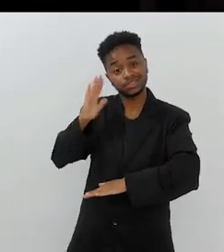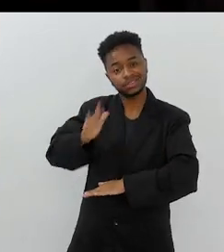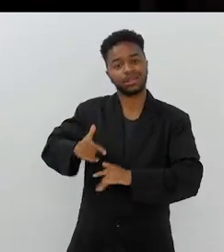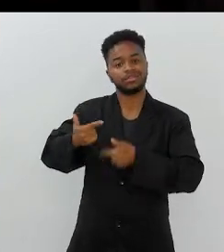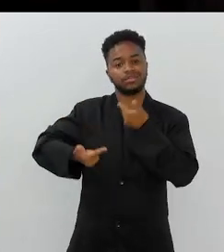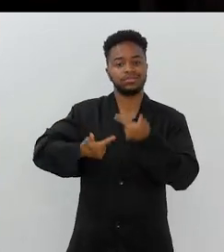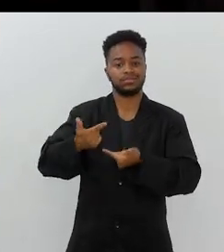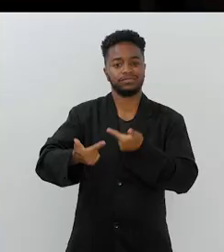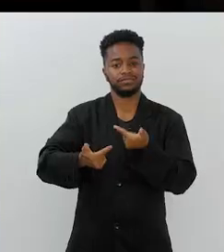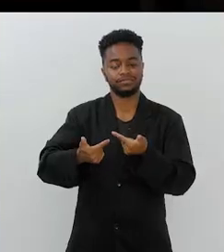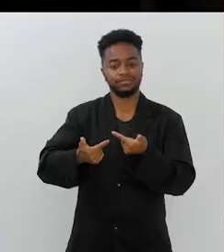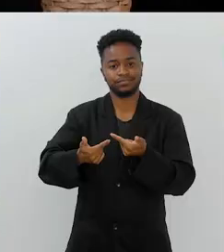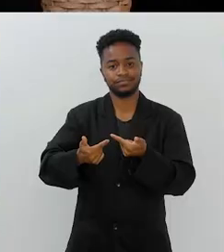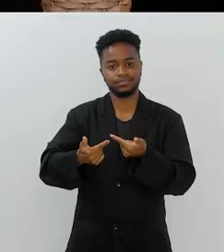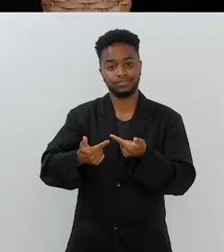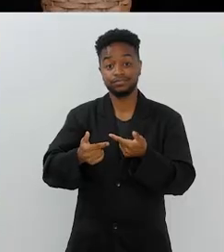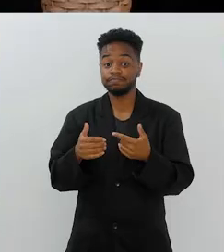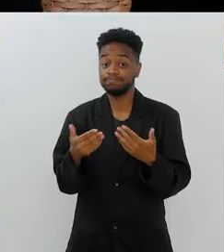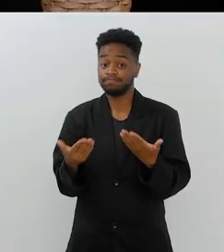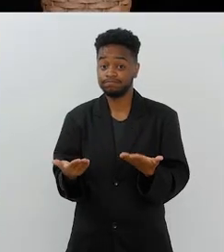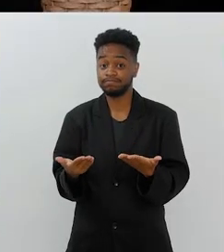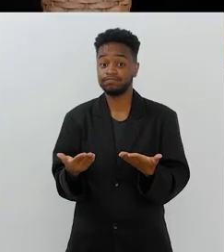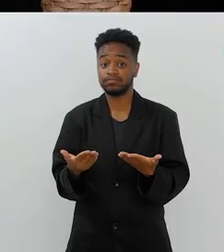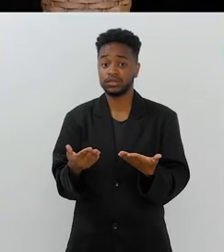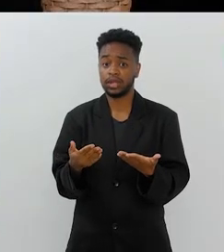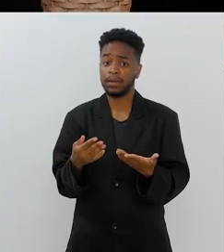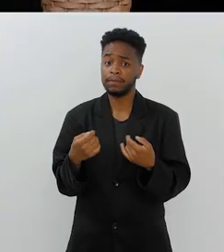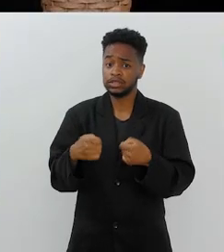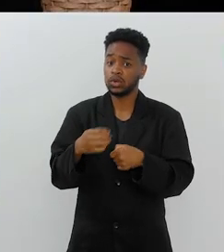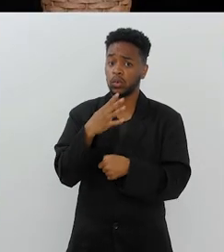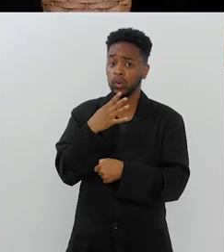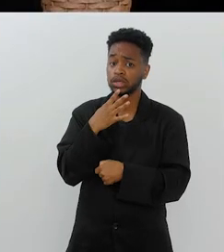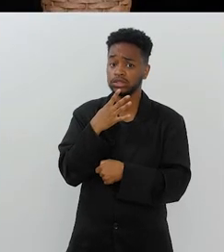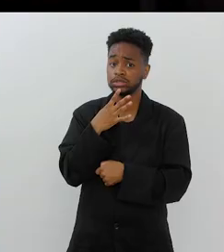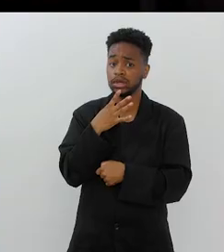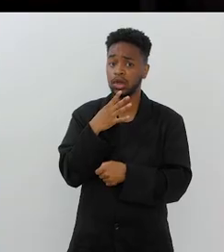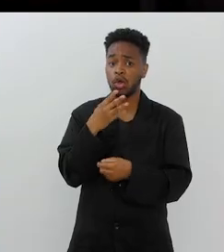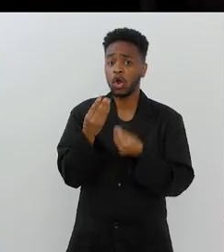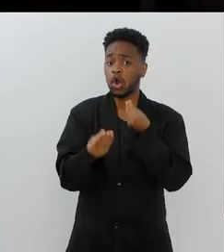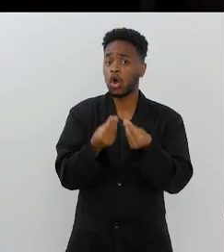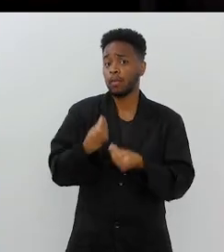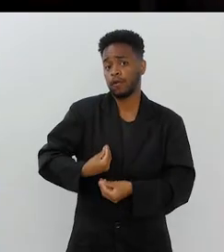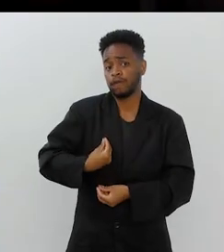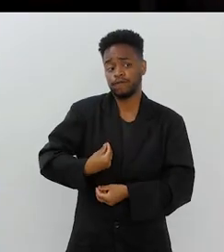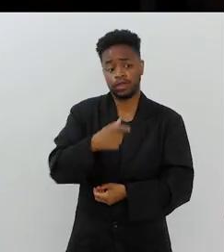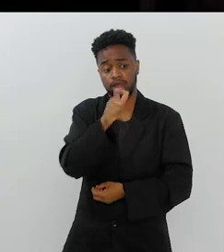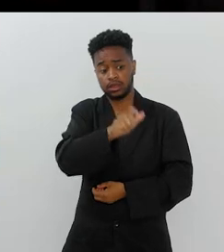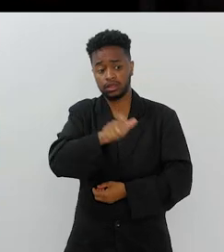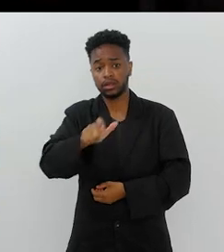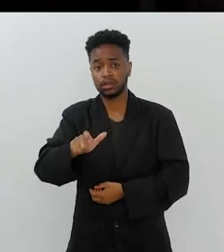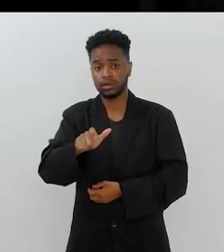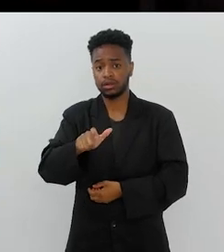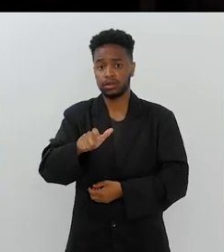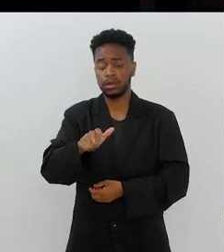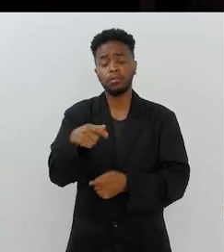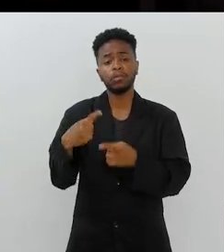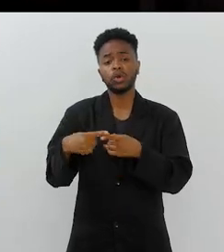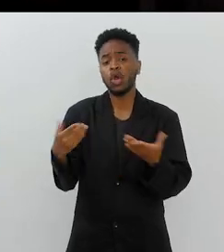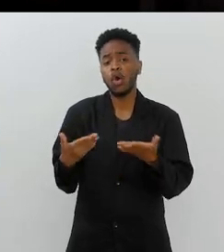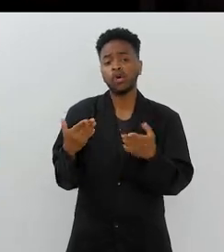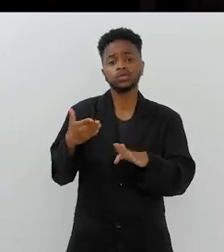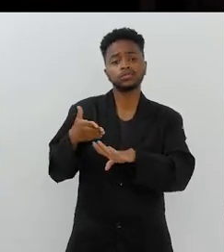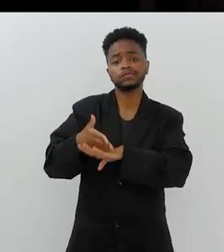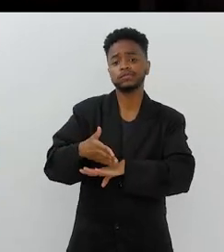foi um trabalhador. Já. E assim, conhecer qual é a realidade desse homem, dessa mulher que está na rua,